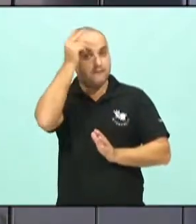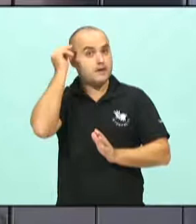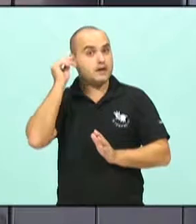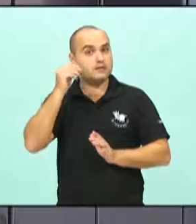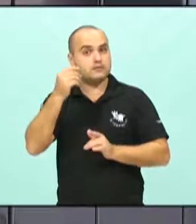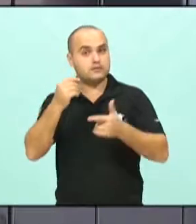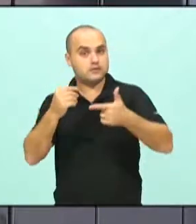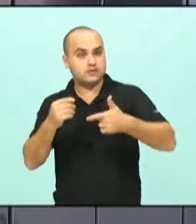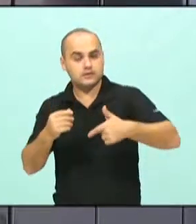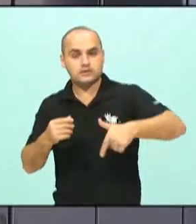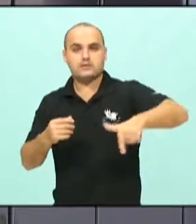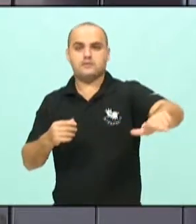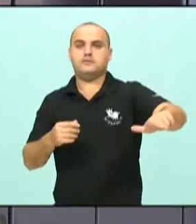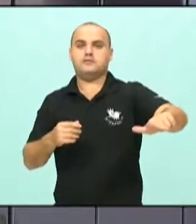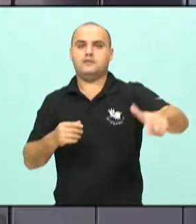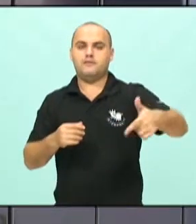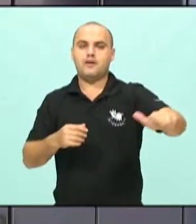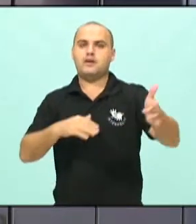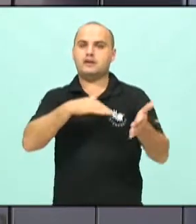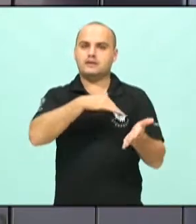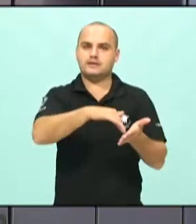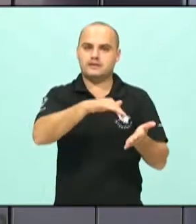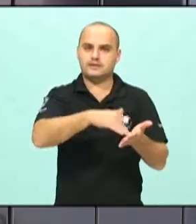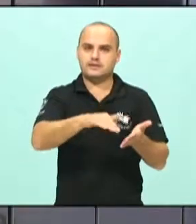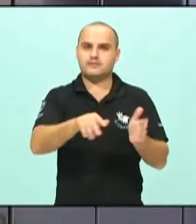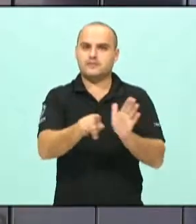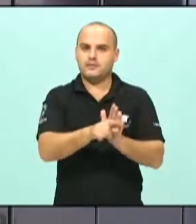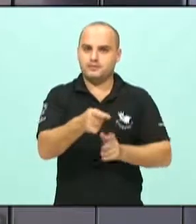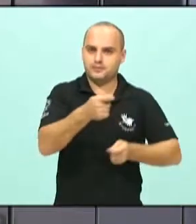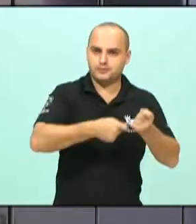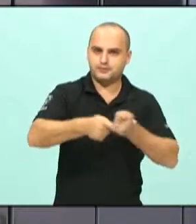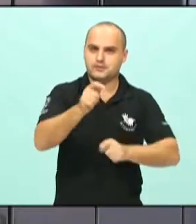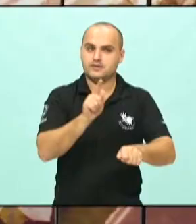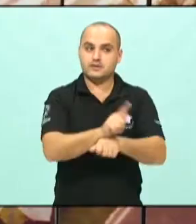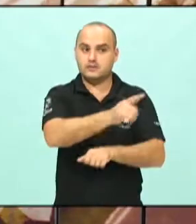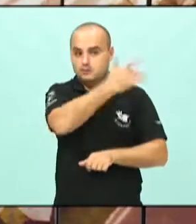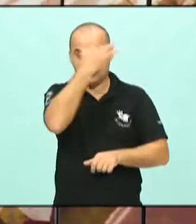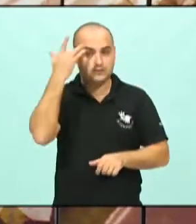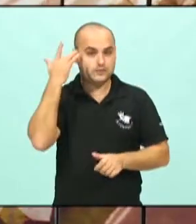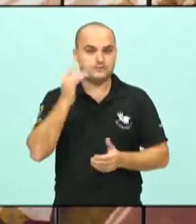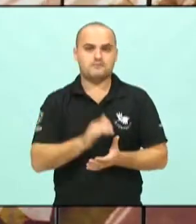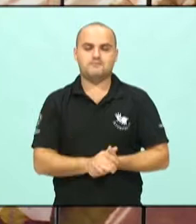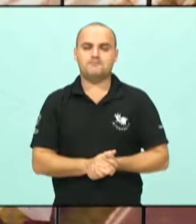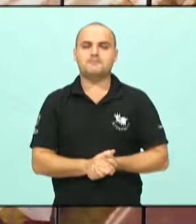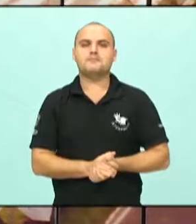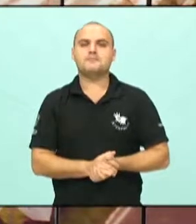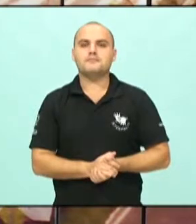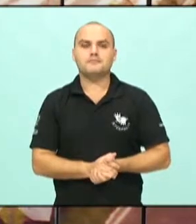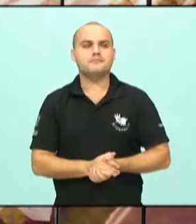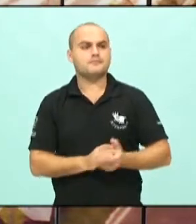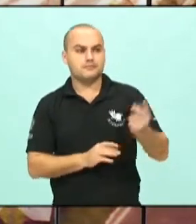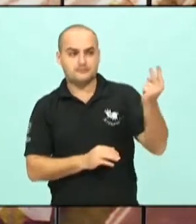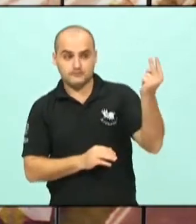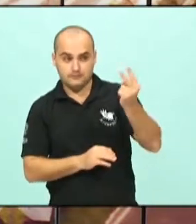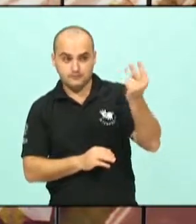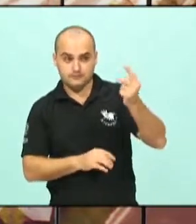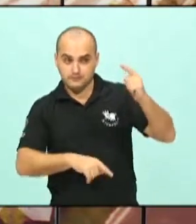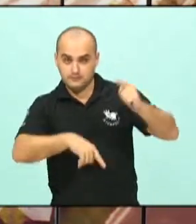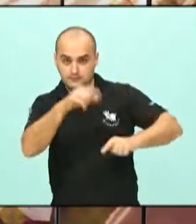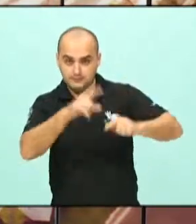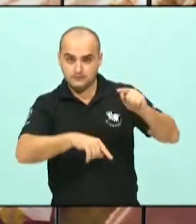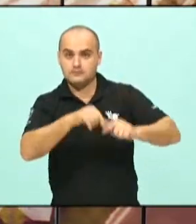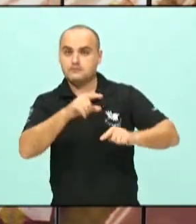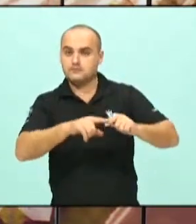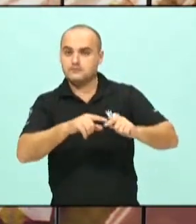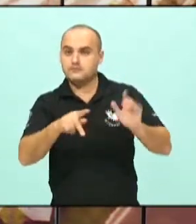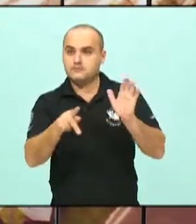essa incumbência difícil que é ser secretária da Administração e Gestão de Pessoas. Duas matérias que o senhor colocou nessa Casa